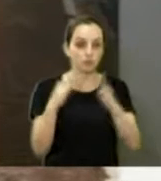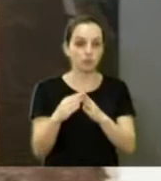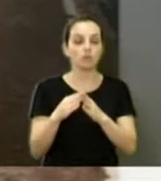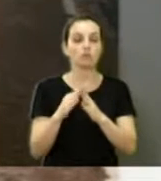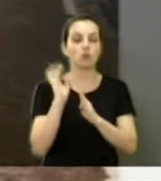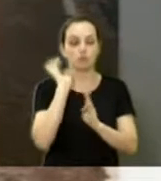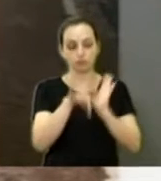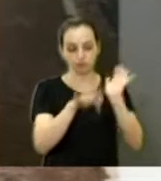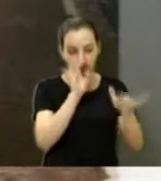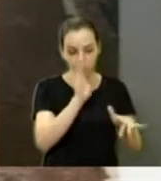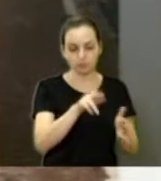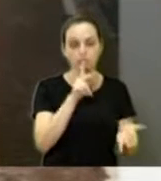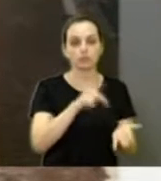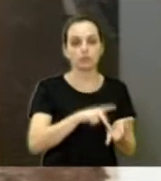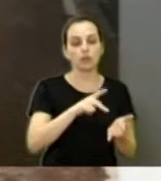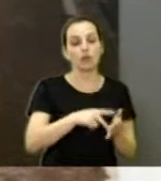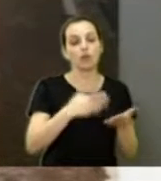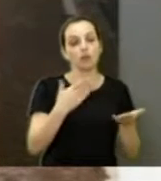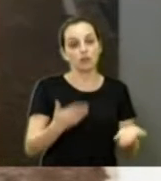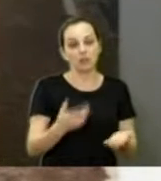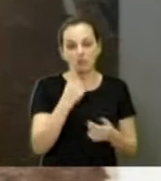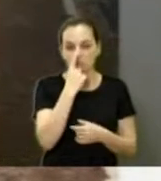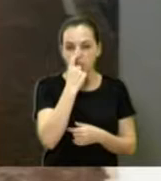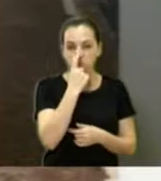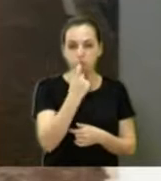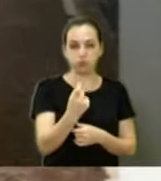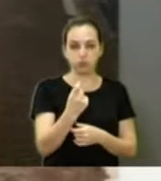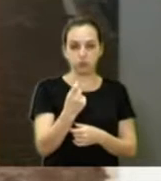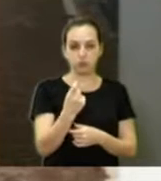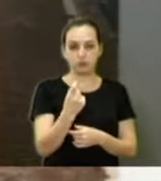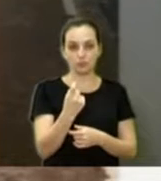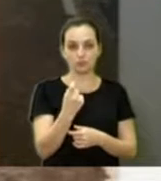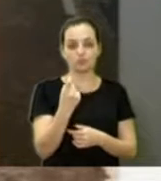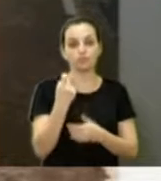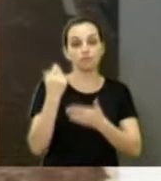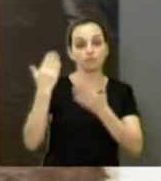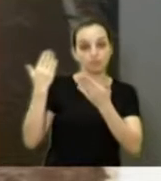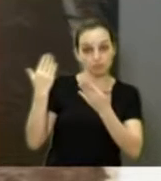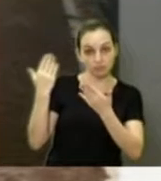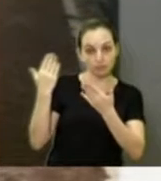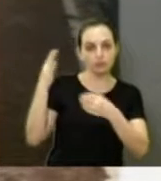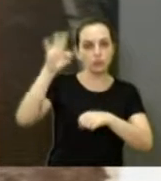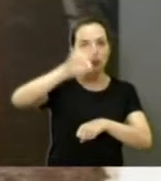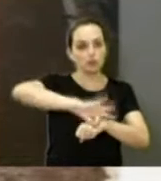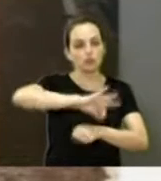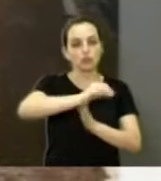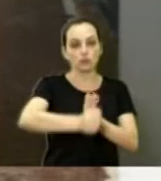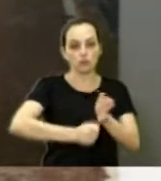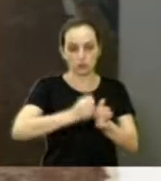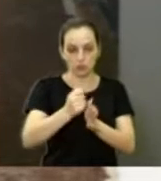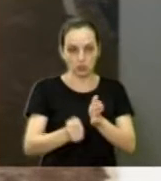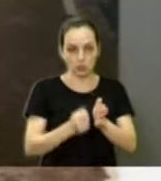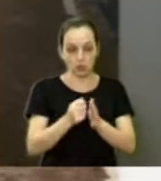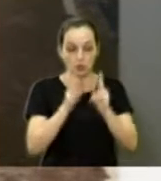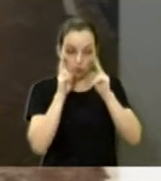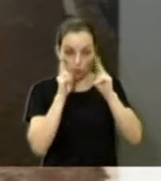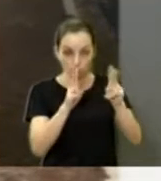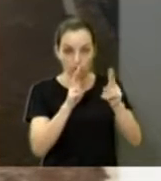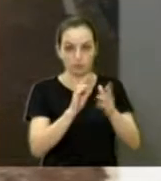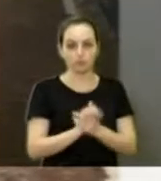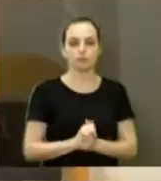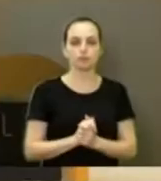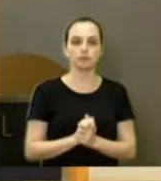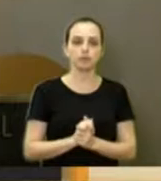passa de lá. Então, uma carniça. É aí, no centro da cidade. Vocês vão lá e dão uma olhada.